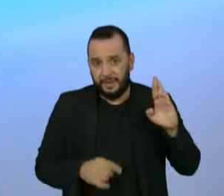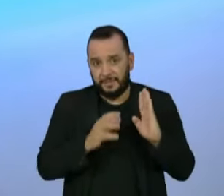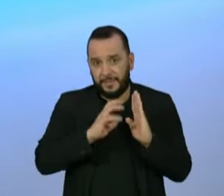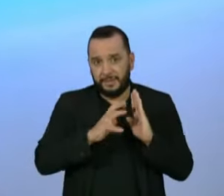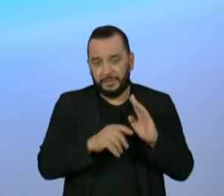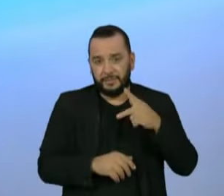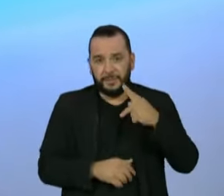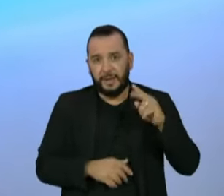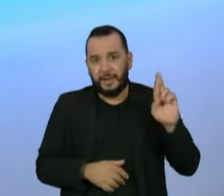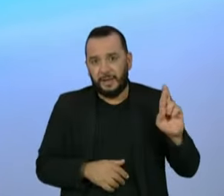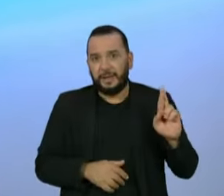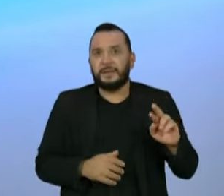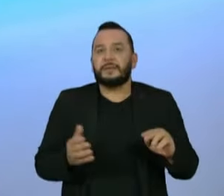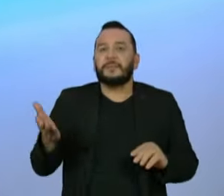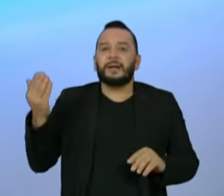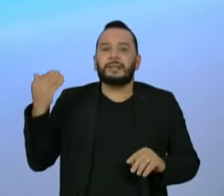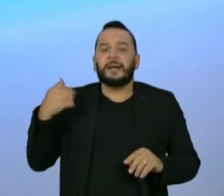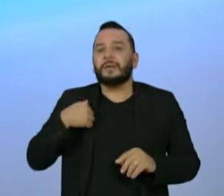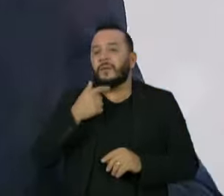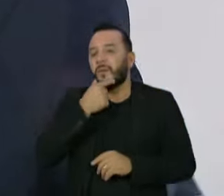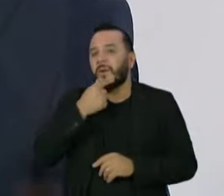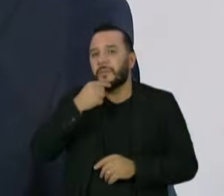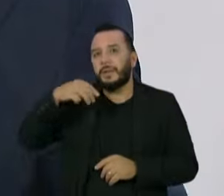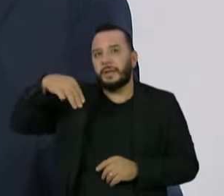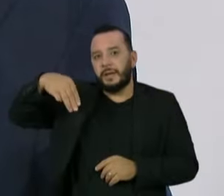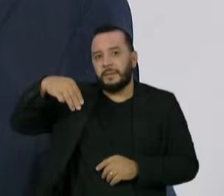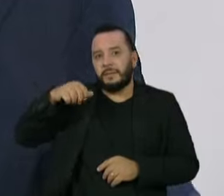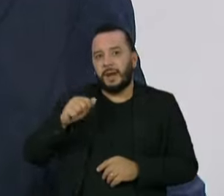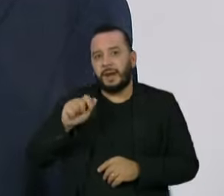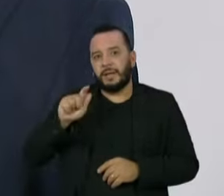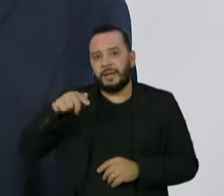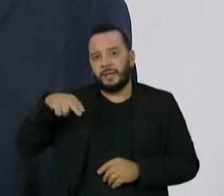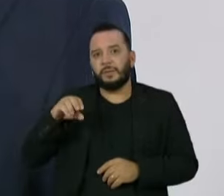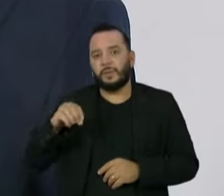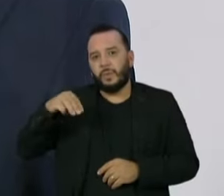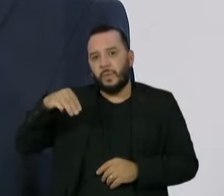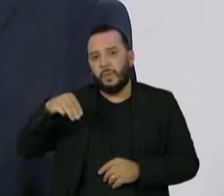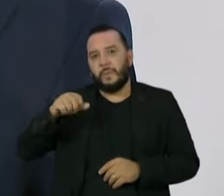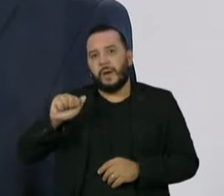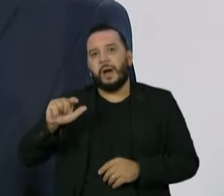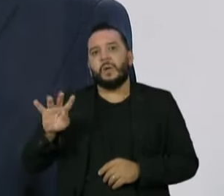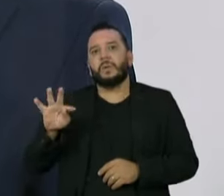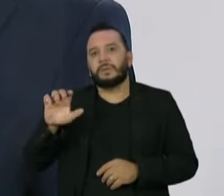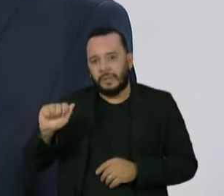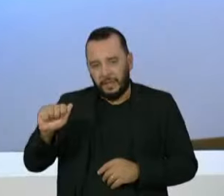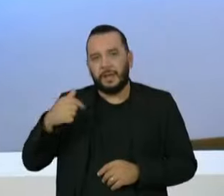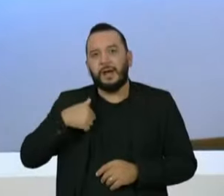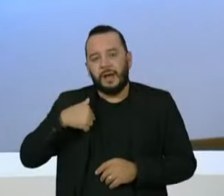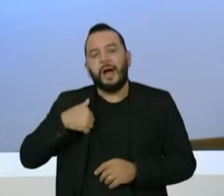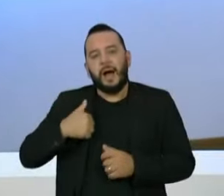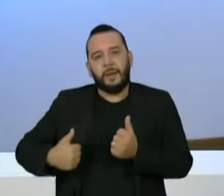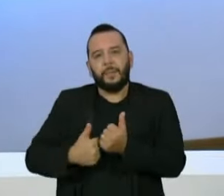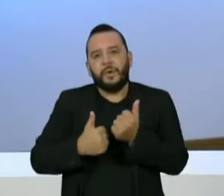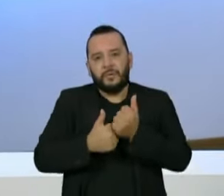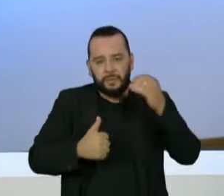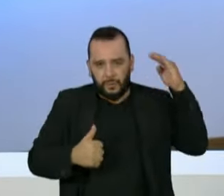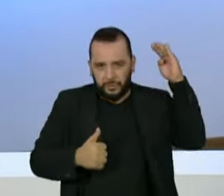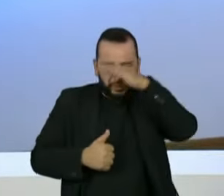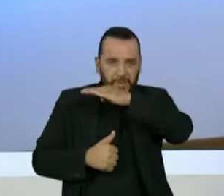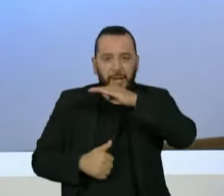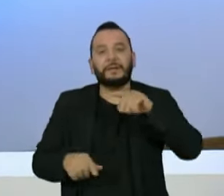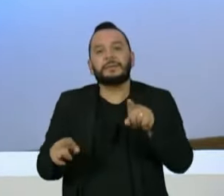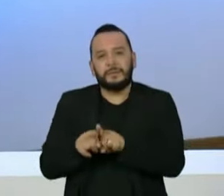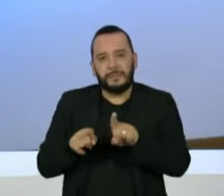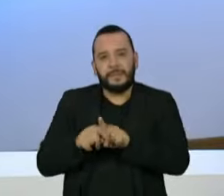a época comandado pelo Magno Malta, bolsonarista, que acabou não conseguindo inclusive entrar no governo, perdeu a eleição inclusive para o senhor em